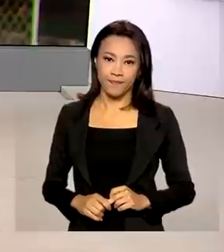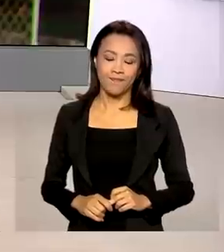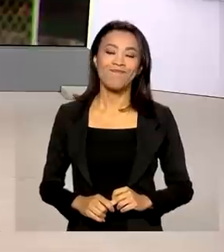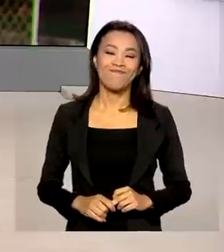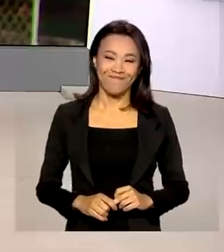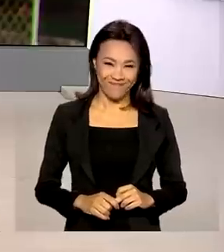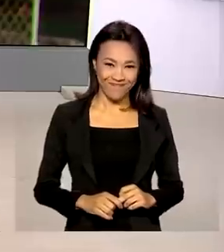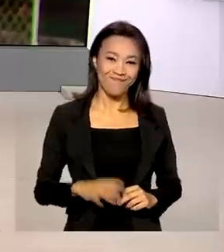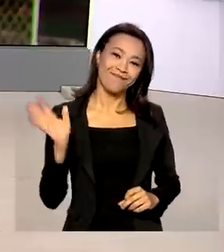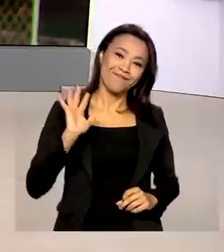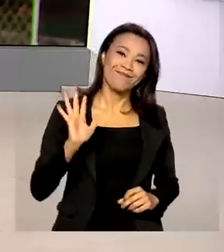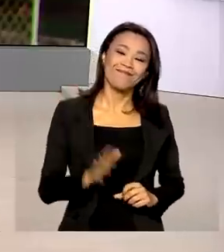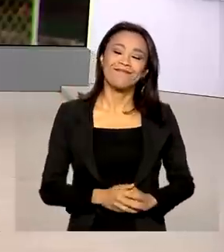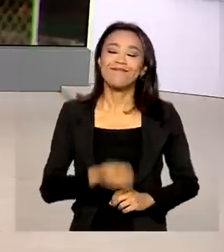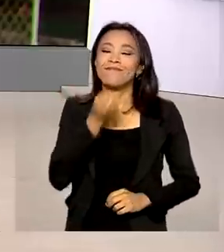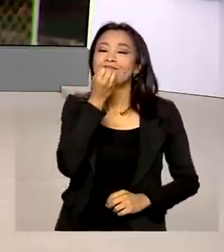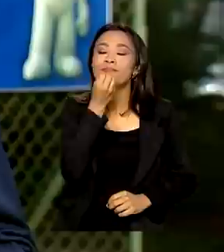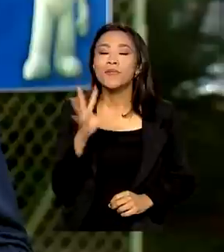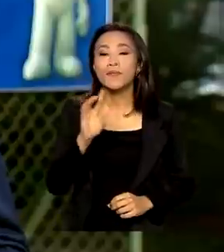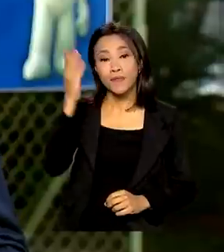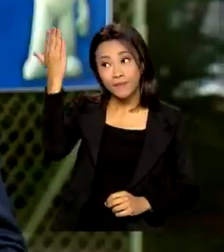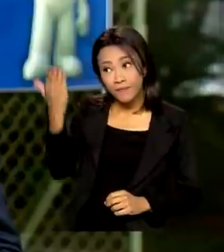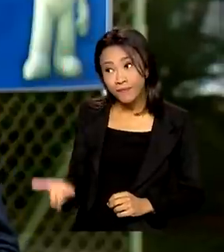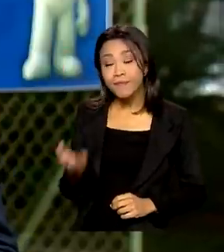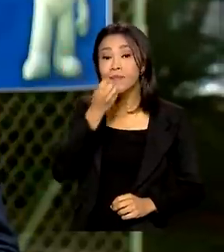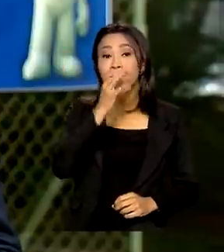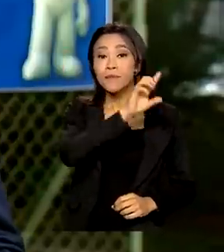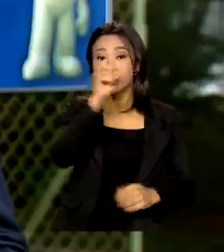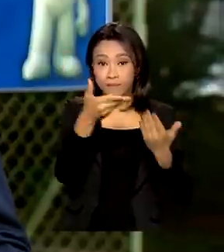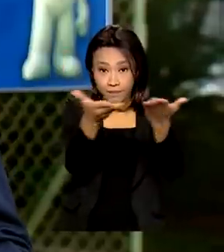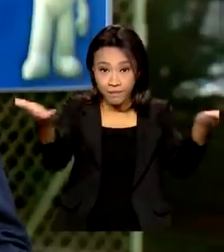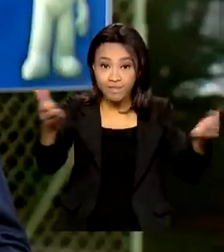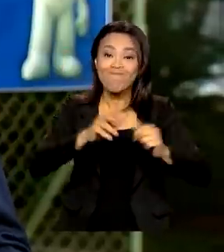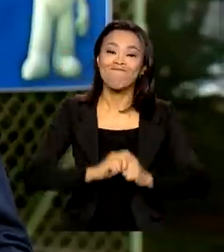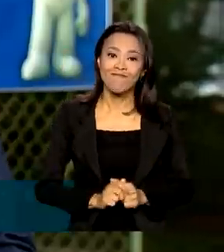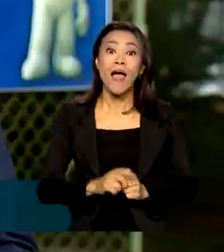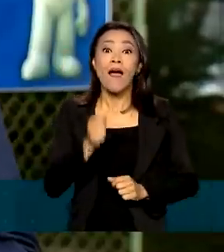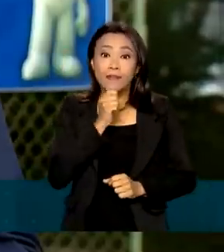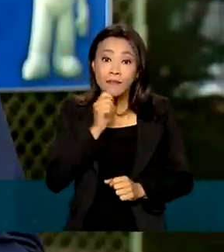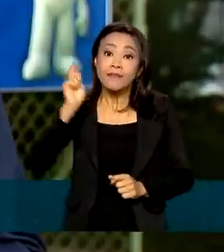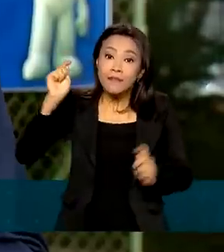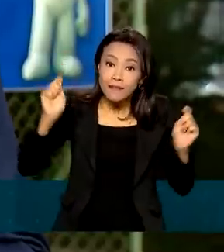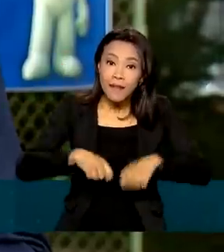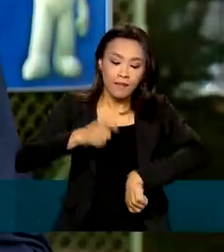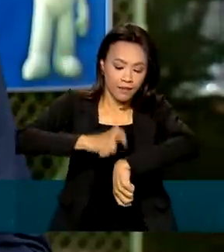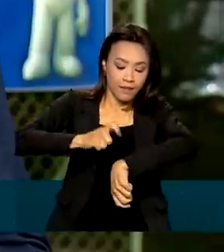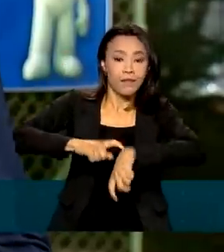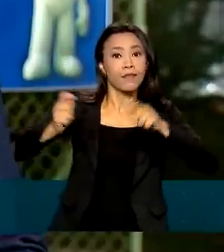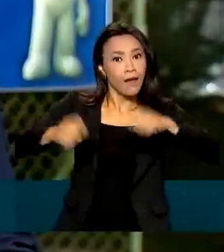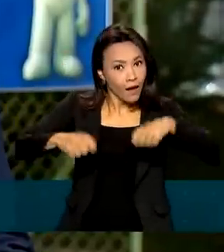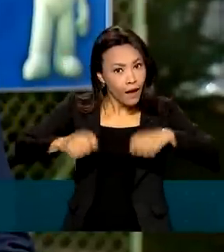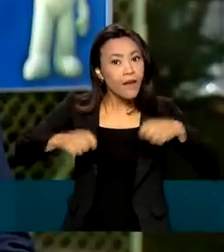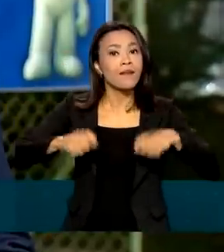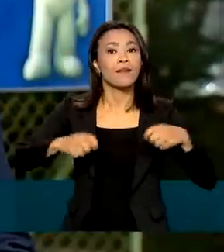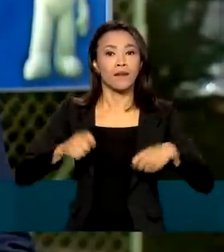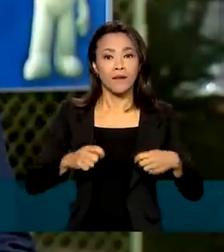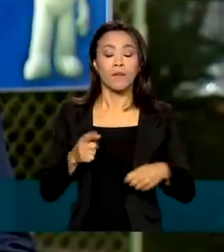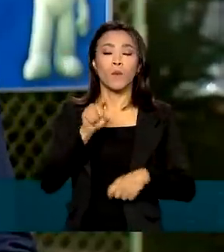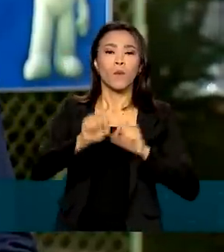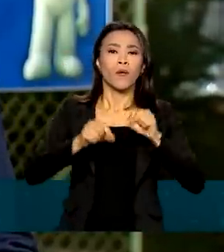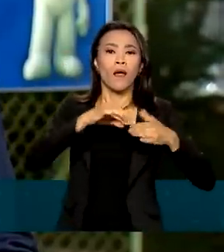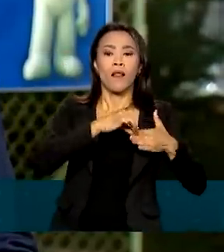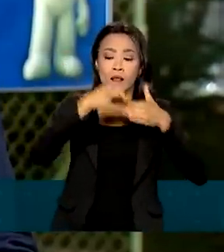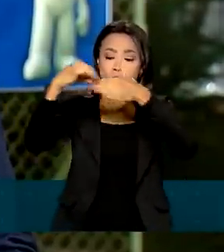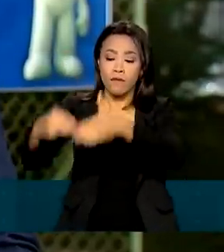Olá, Renata. Bom dia pra você e bom dia a todos. É isso mesmo, ainda dá tempo para os pais ou responsáveis levarem as crianças